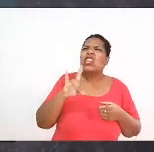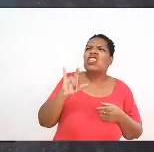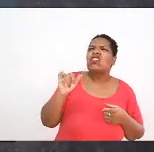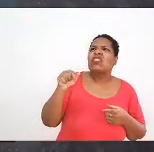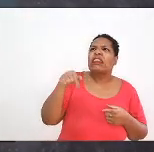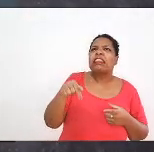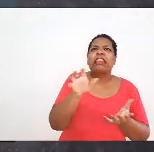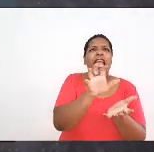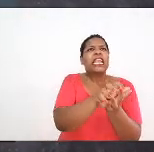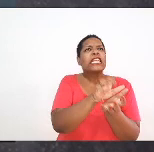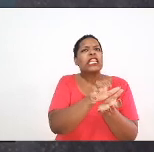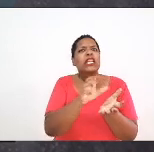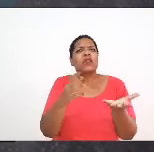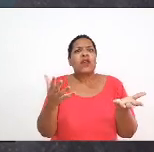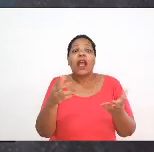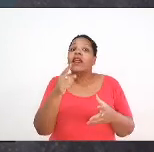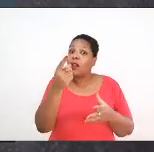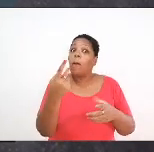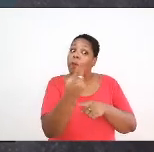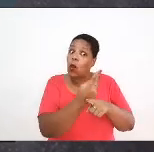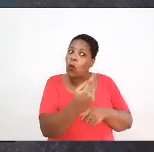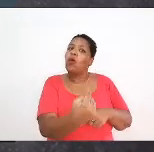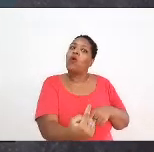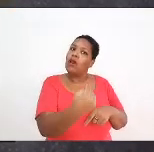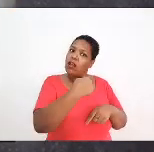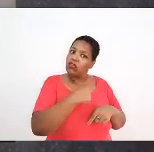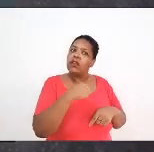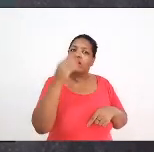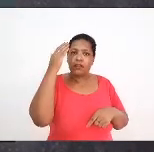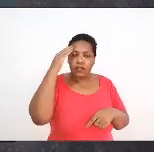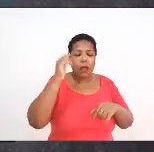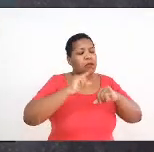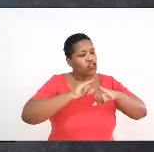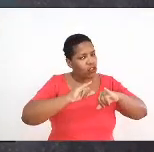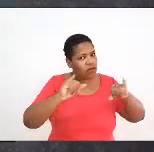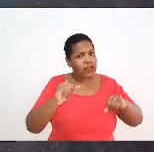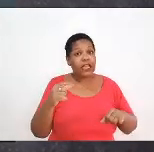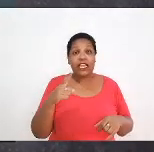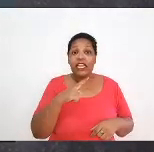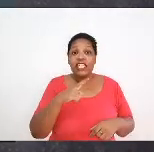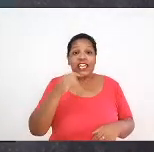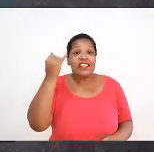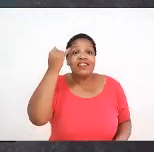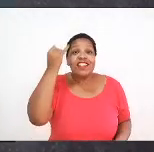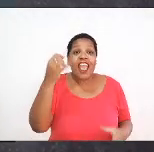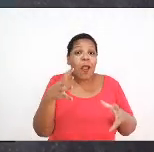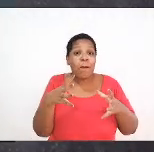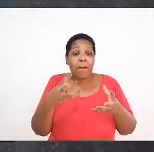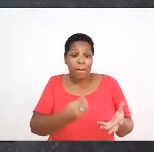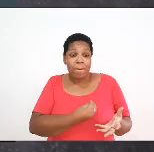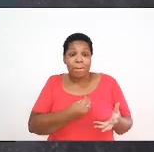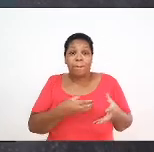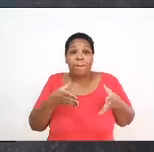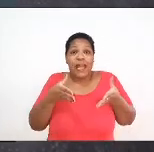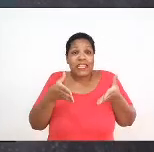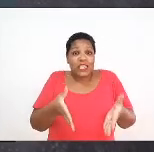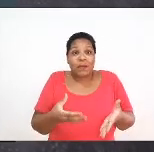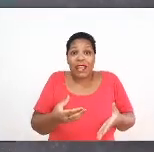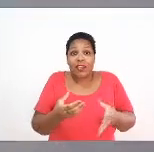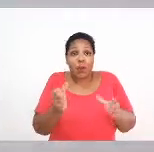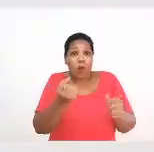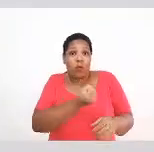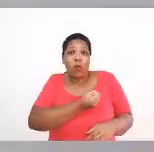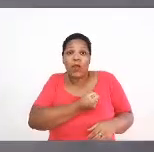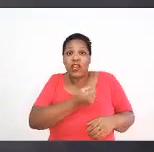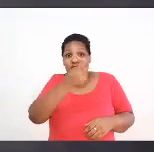ideia é de que a gente tenha a maior participação possível para que a gente possa fazer esse diálogo, para que a gente possa fazer esse